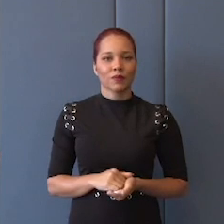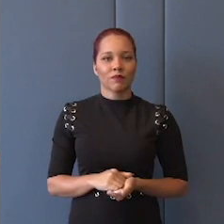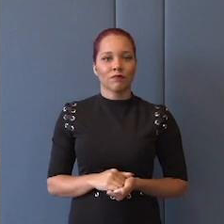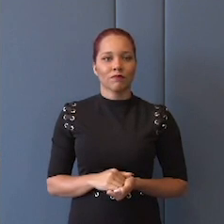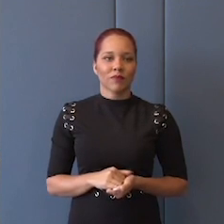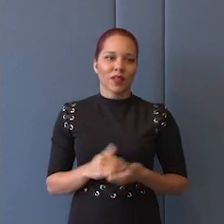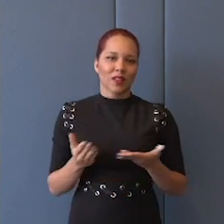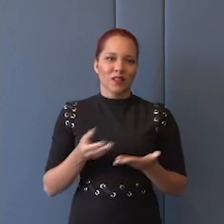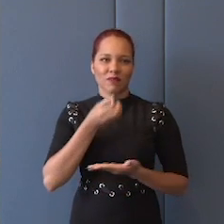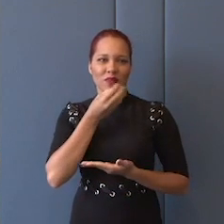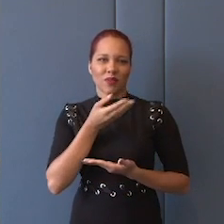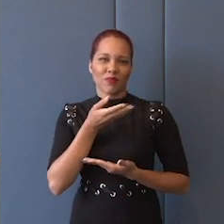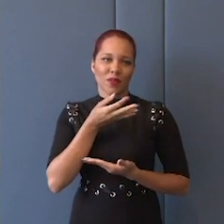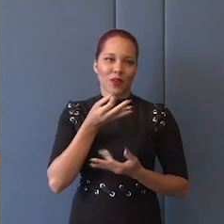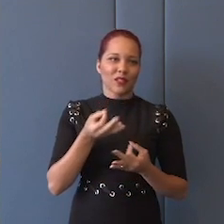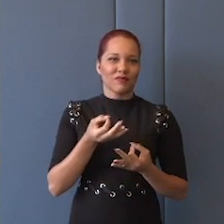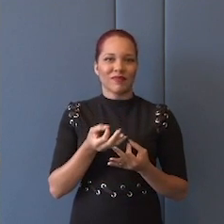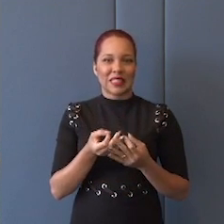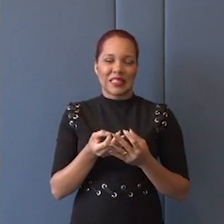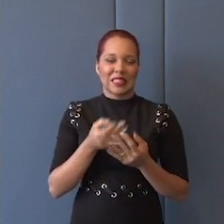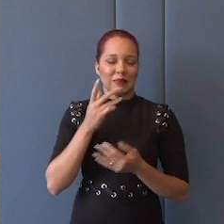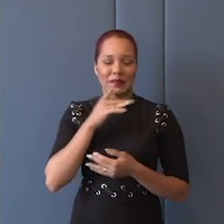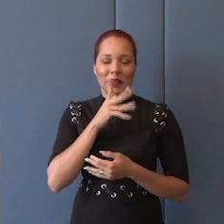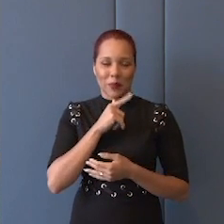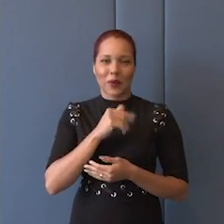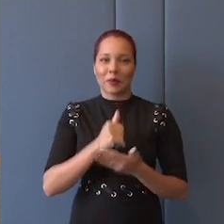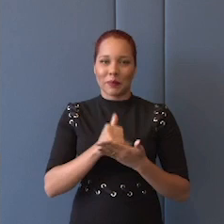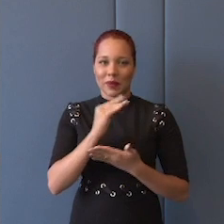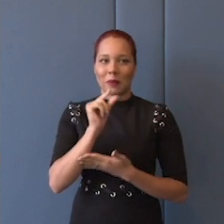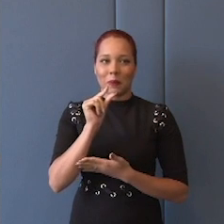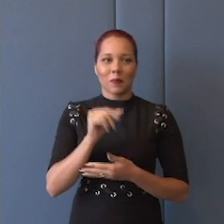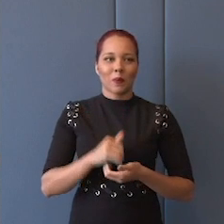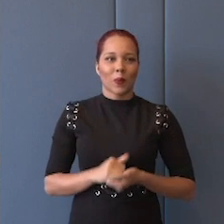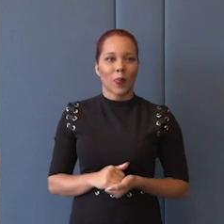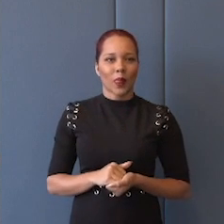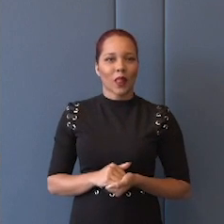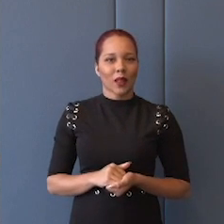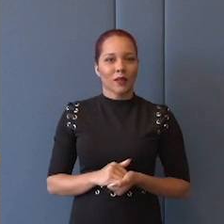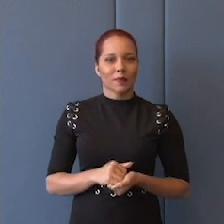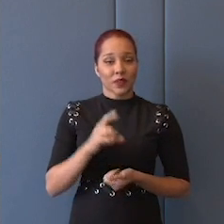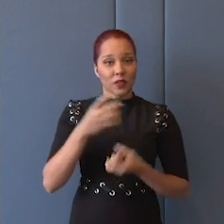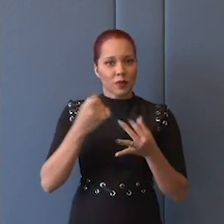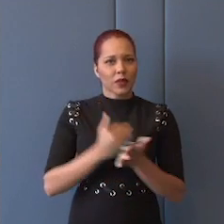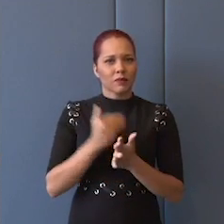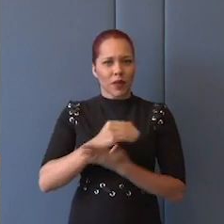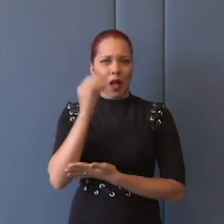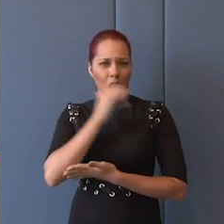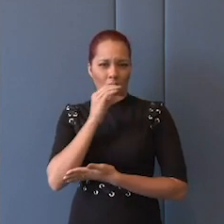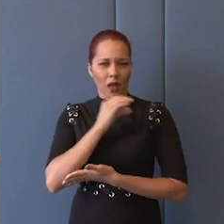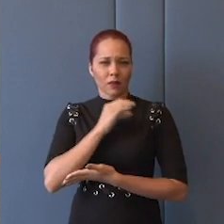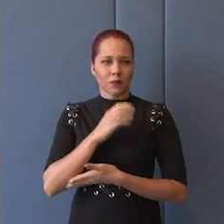bom, já está mais longe do eu pensava. Mas, então, agora, um pouco mais rapidamente, a partir dessas